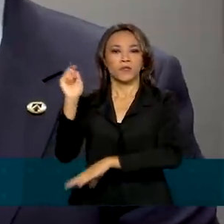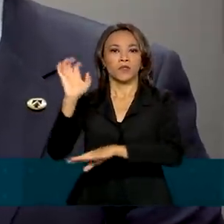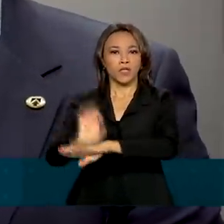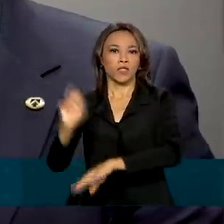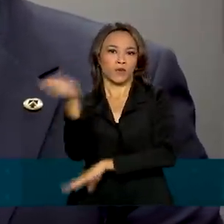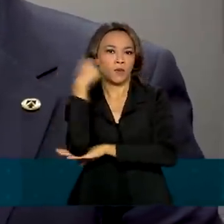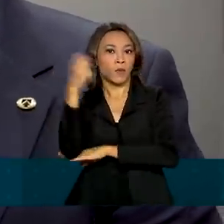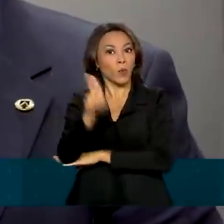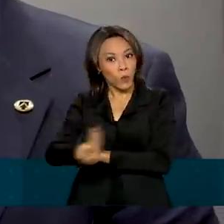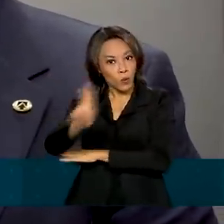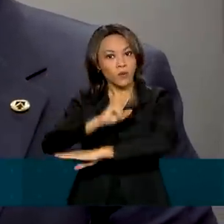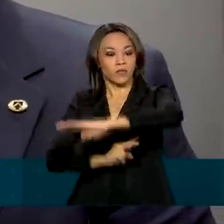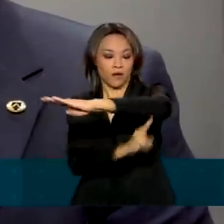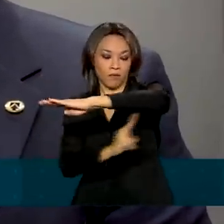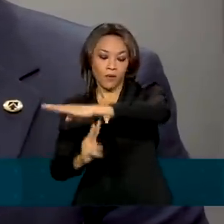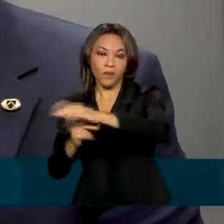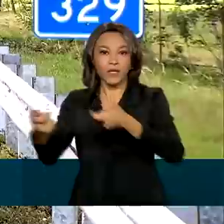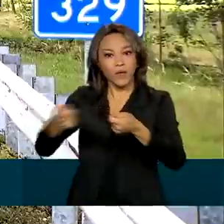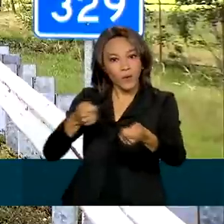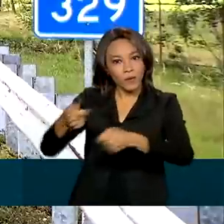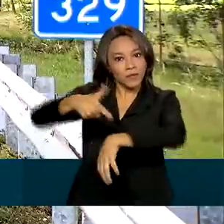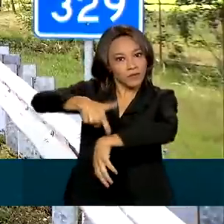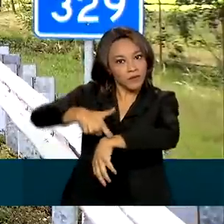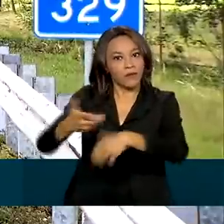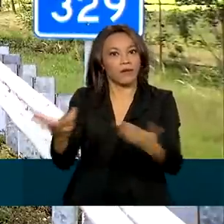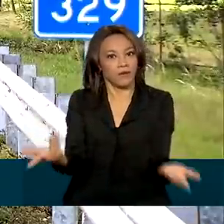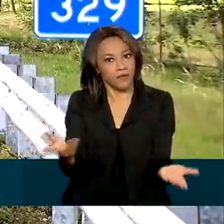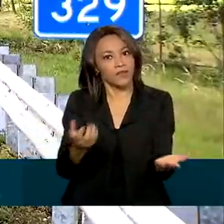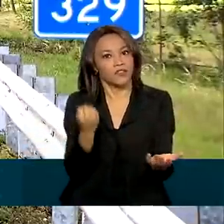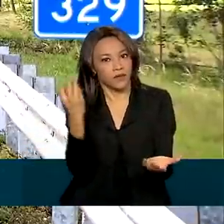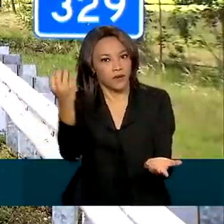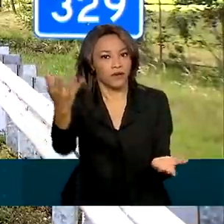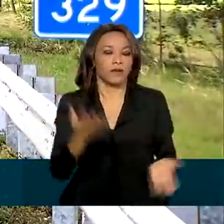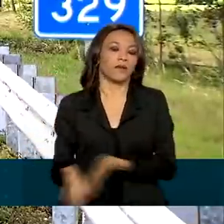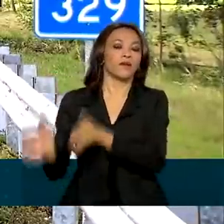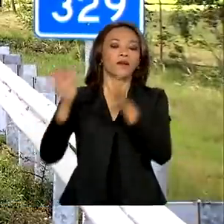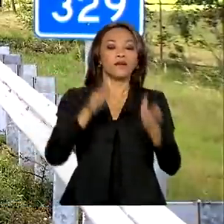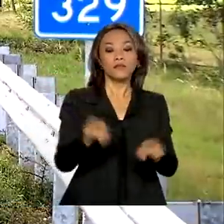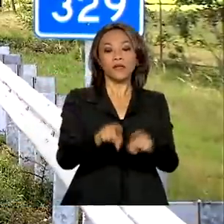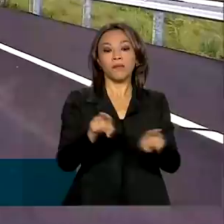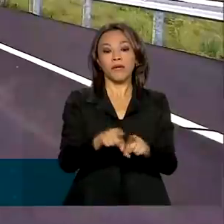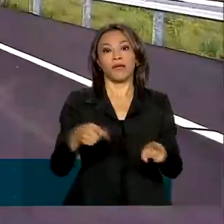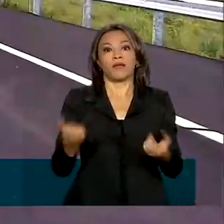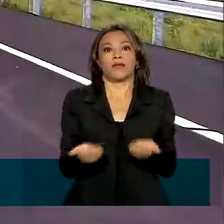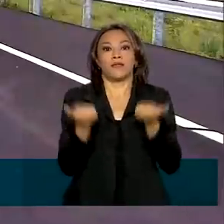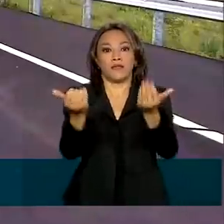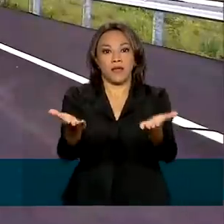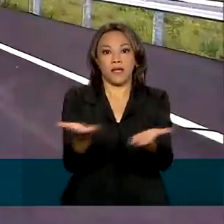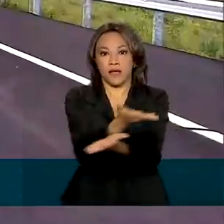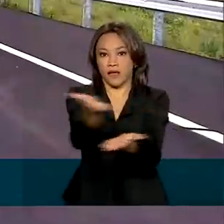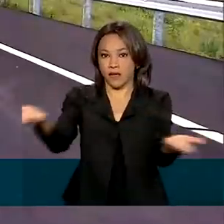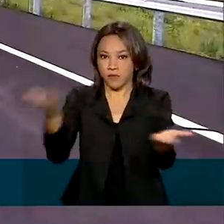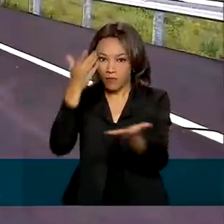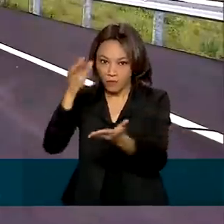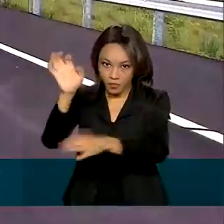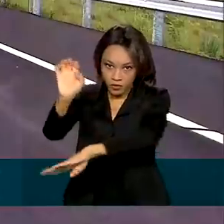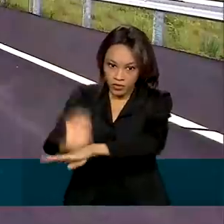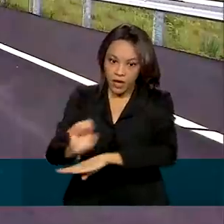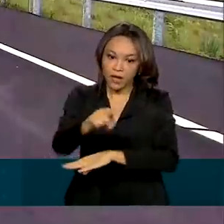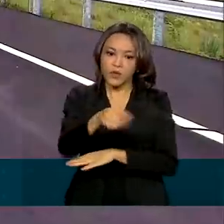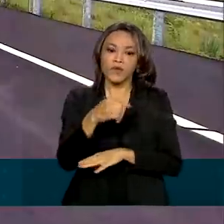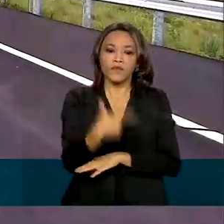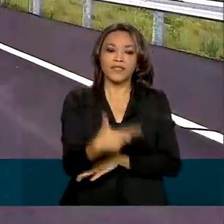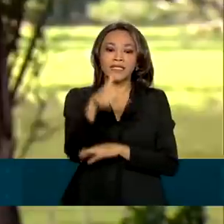aquela ponte, economizando assim em tempo de viagem. Junto com a ponte, o governo também entrega à população mais 27 quilômetros de